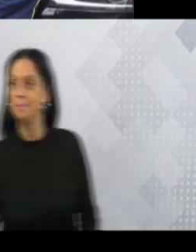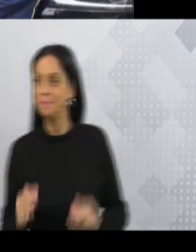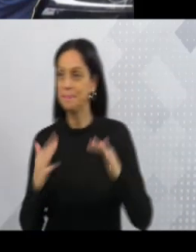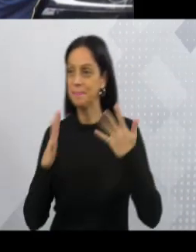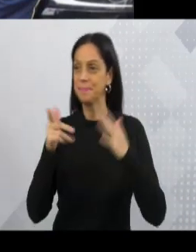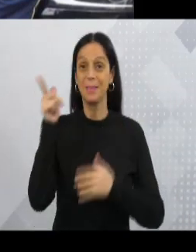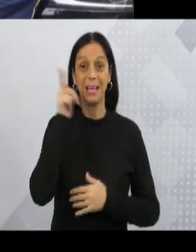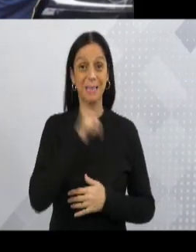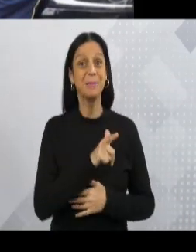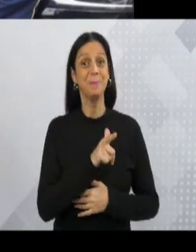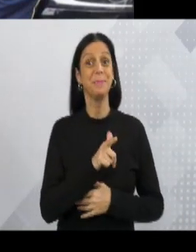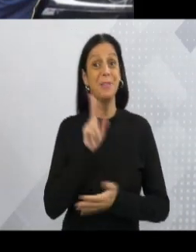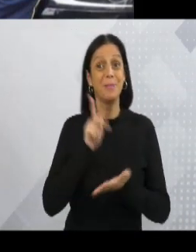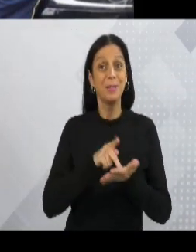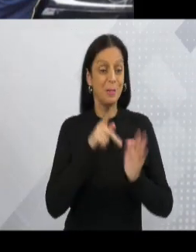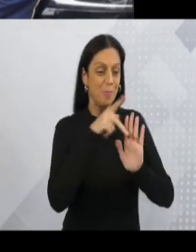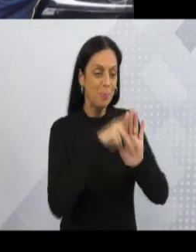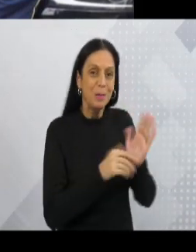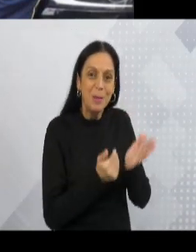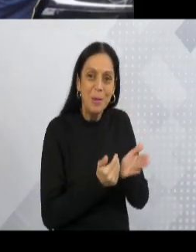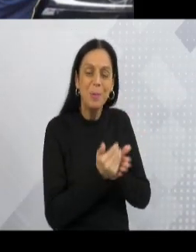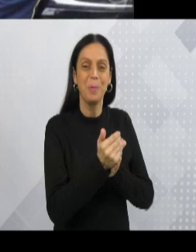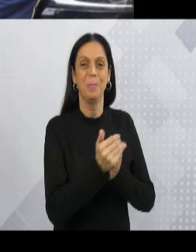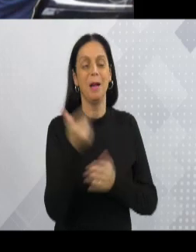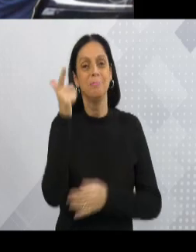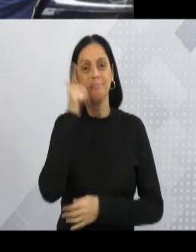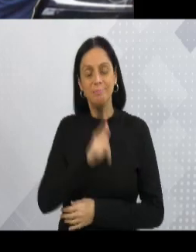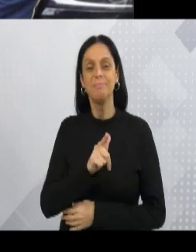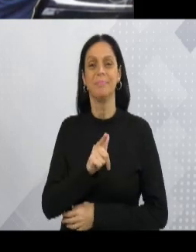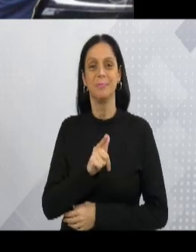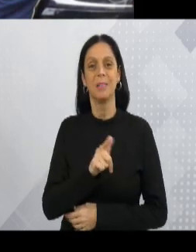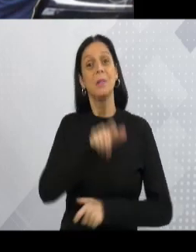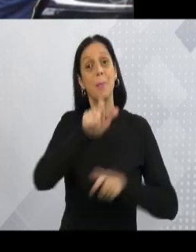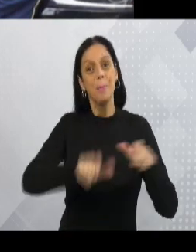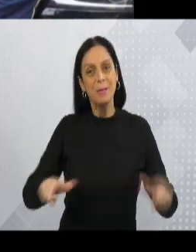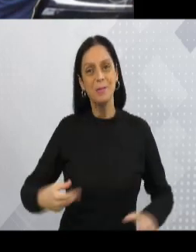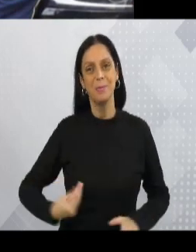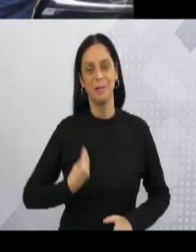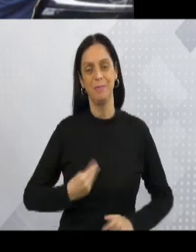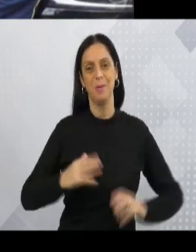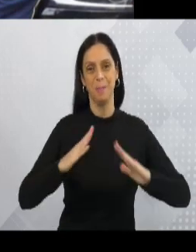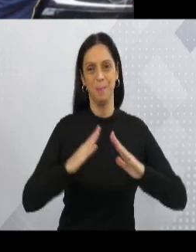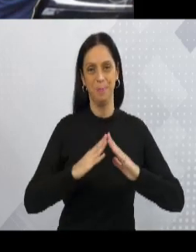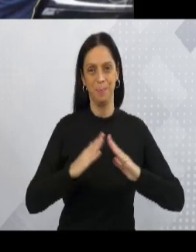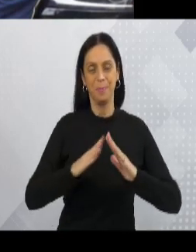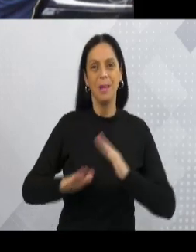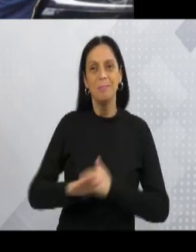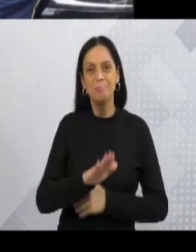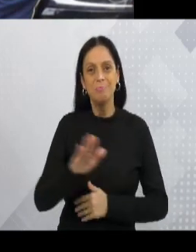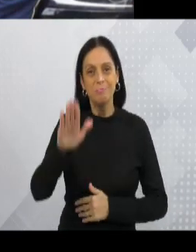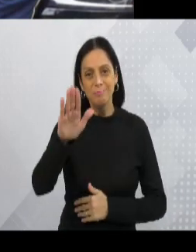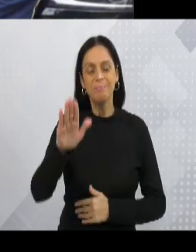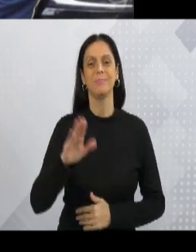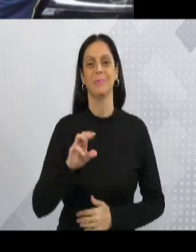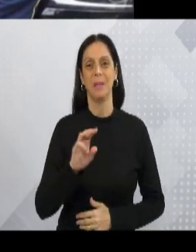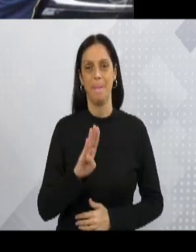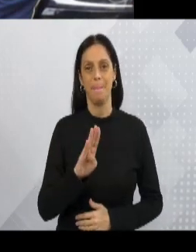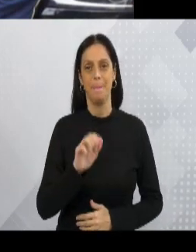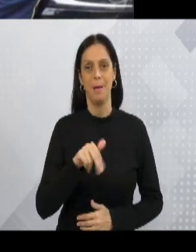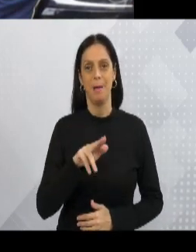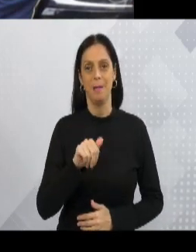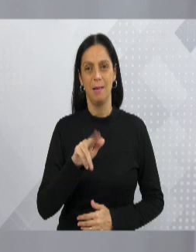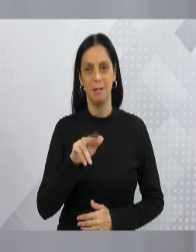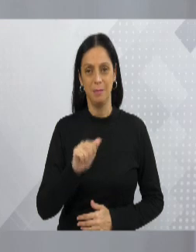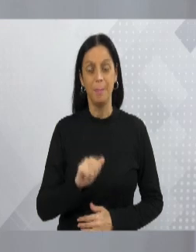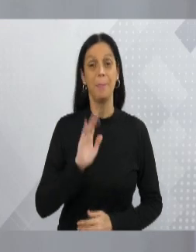plano piloto que foi realizado e essa conquista para os moradores do Morro da Banana. Eu sei que, em 2008, teve muita,